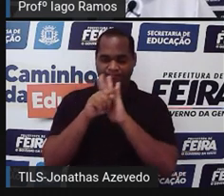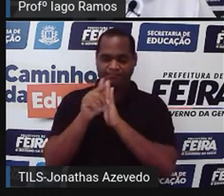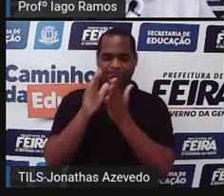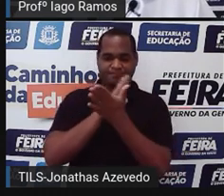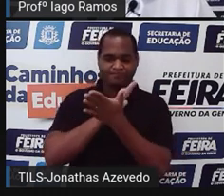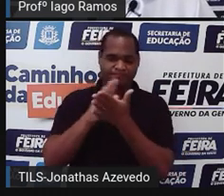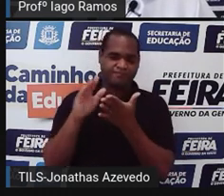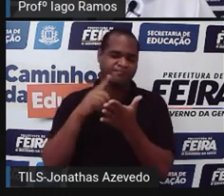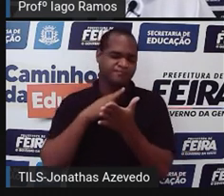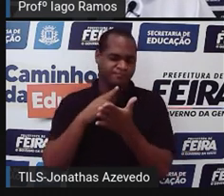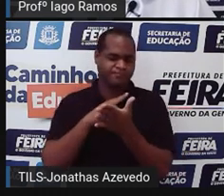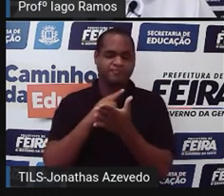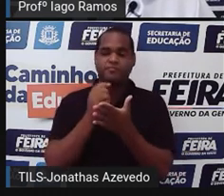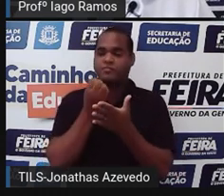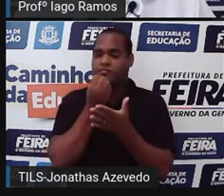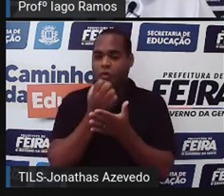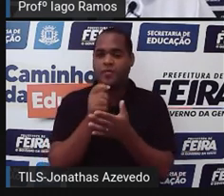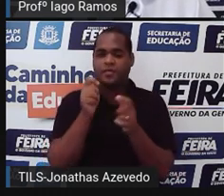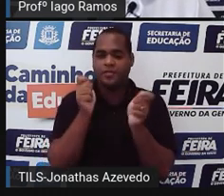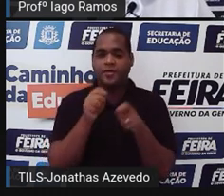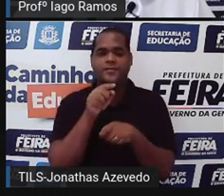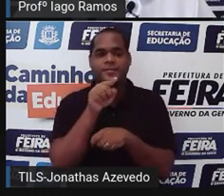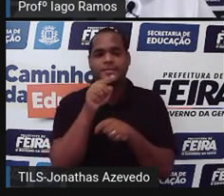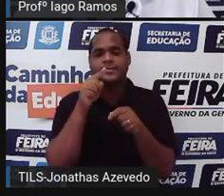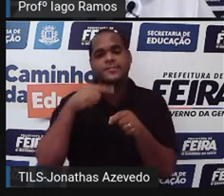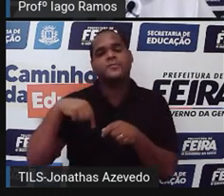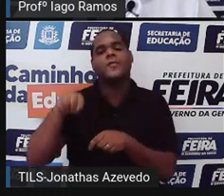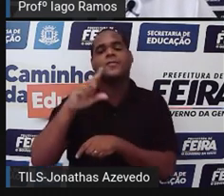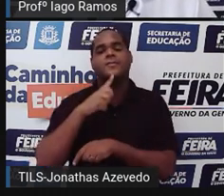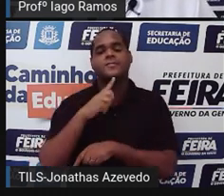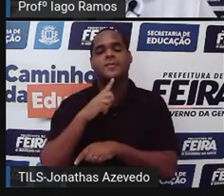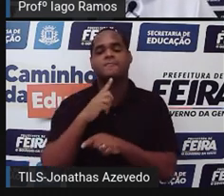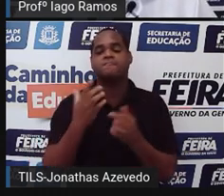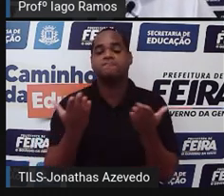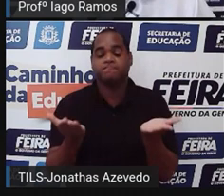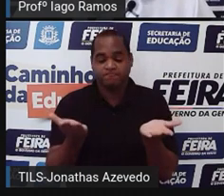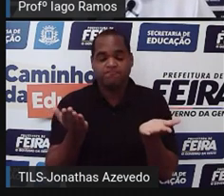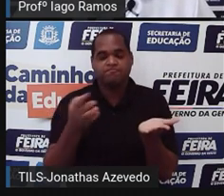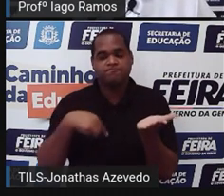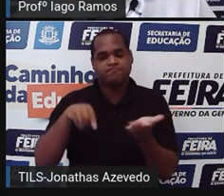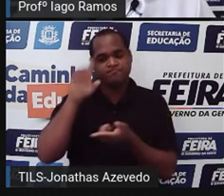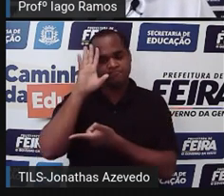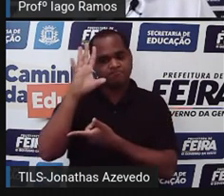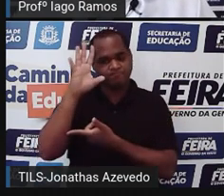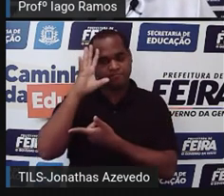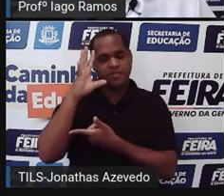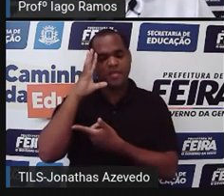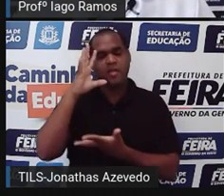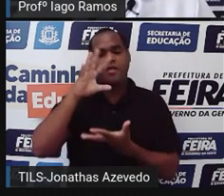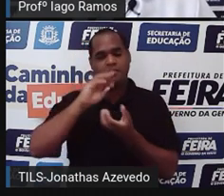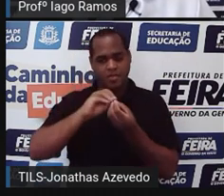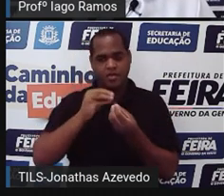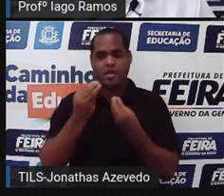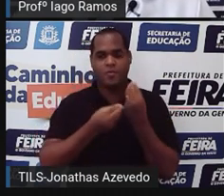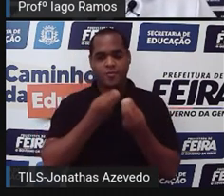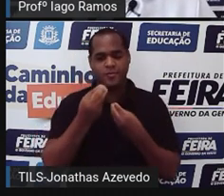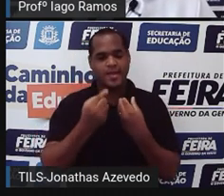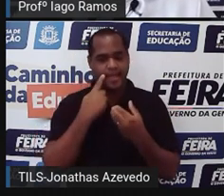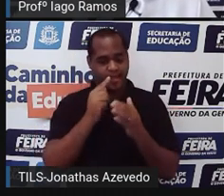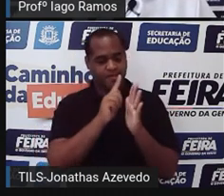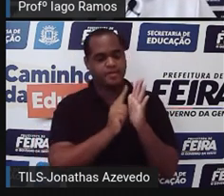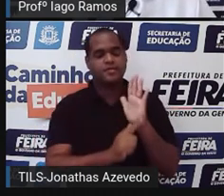para que a gente... Para que a gente interprete esse gráfico. Tá bom?